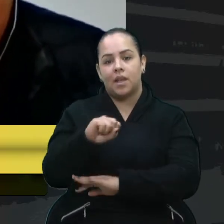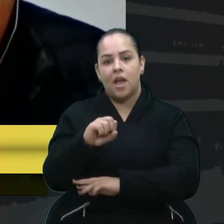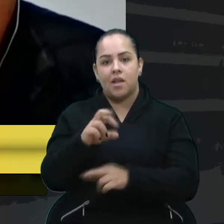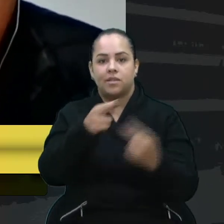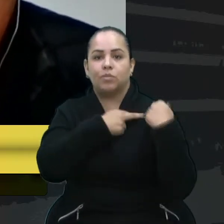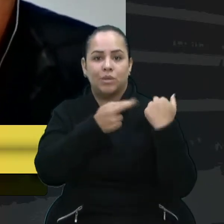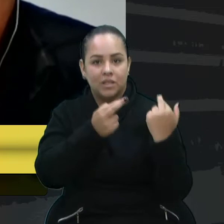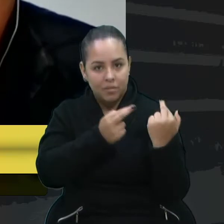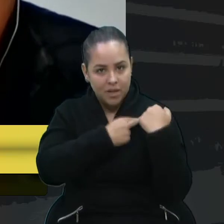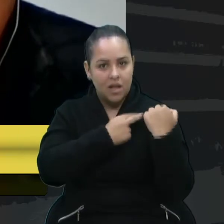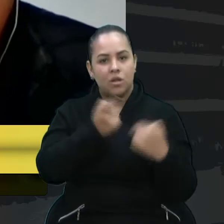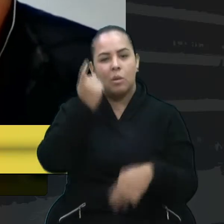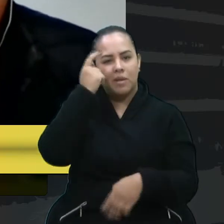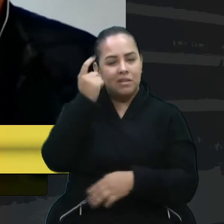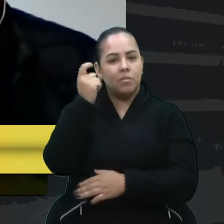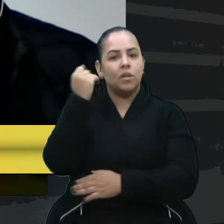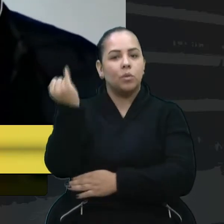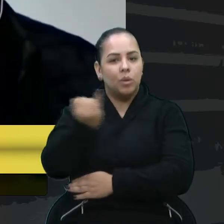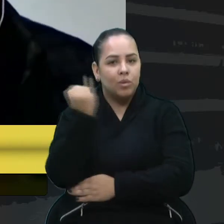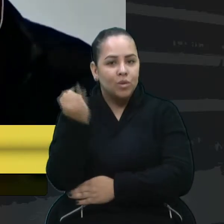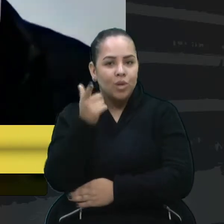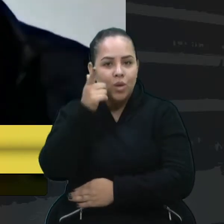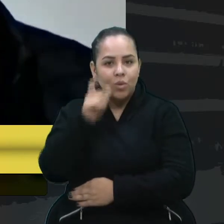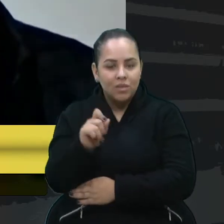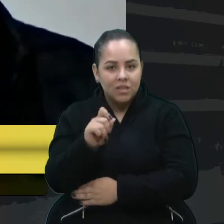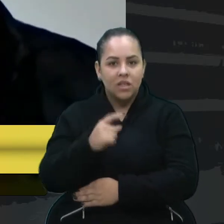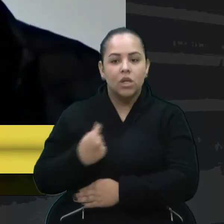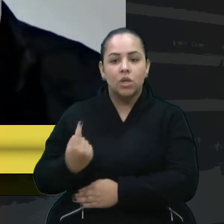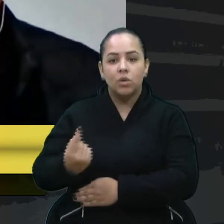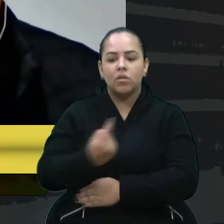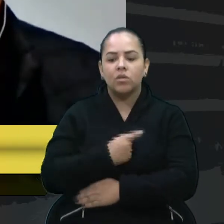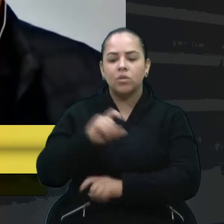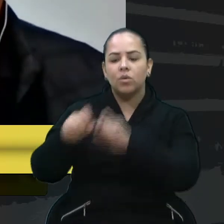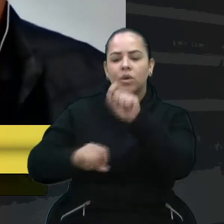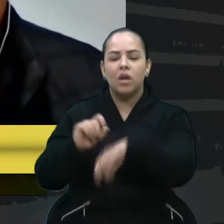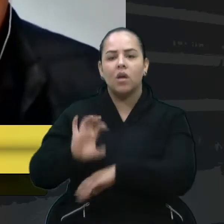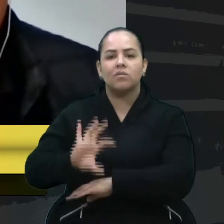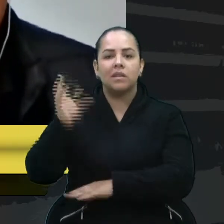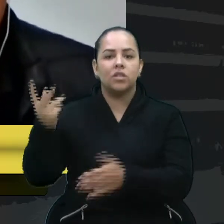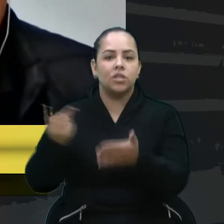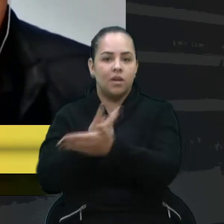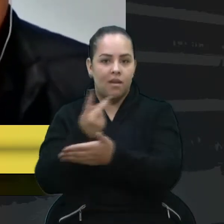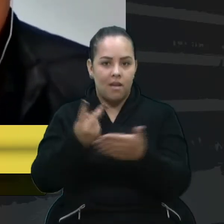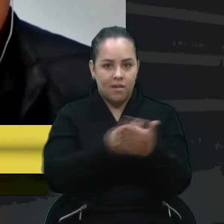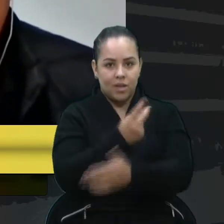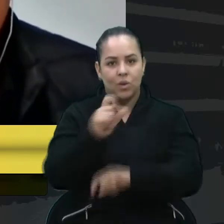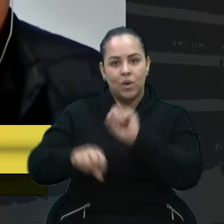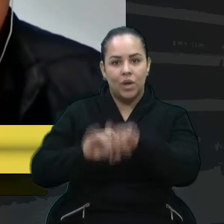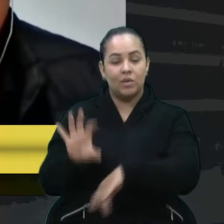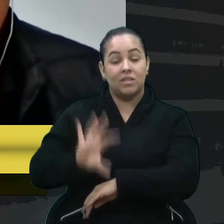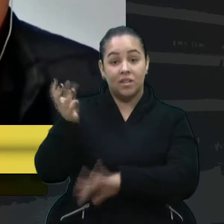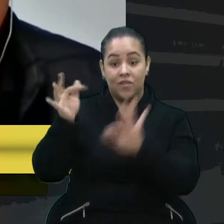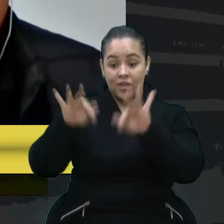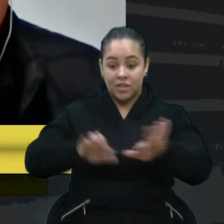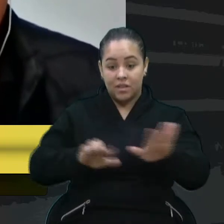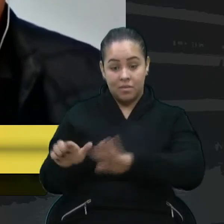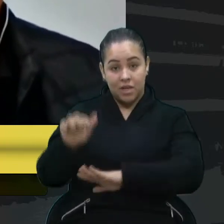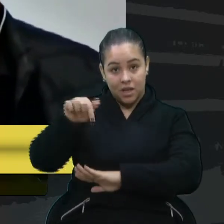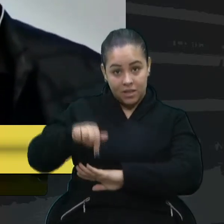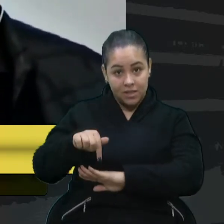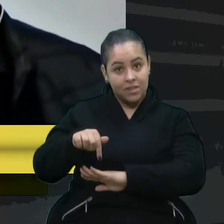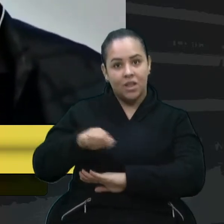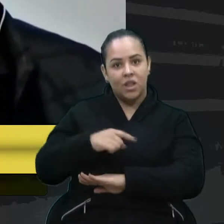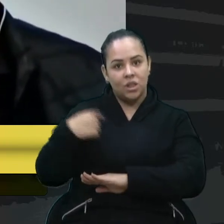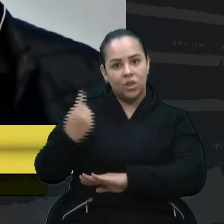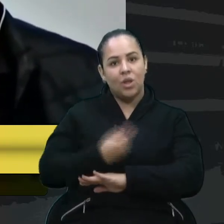necessário para que nós possamos, com esses erros, com esses acontecimentos deste final de semana, a